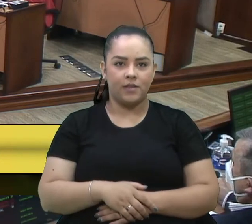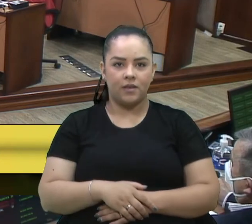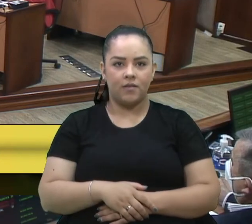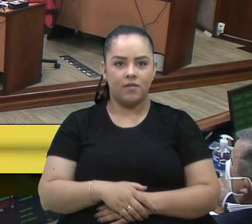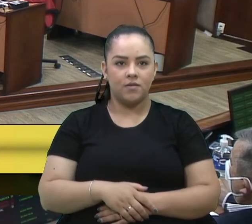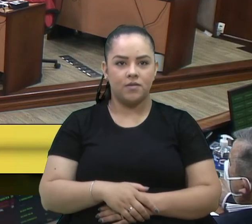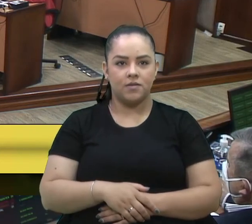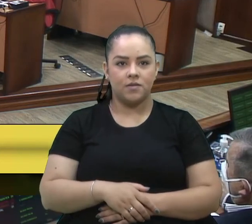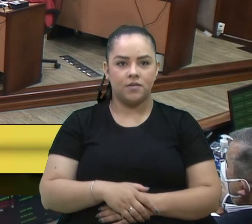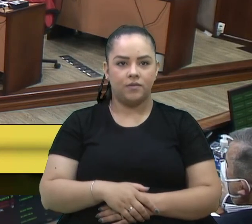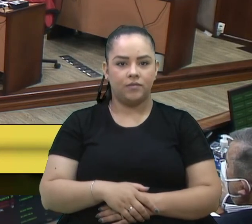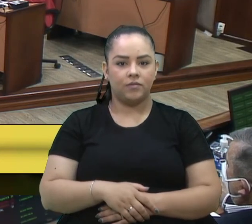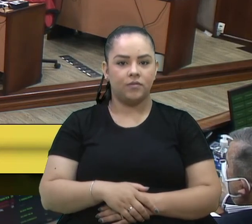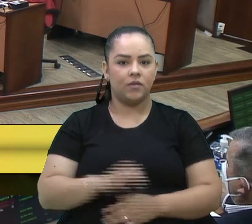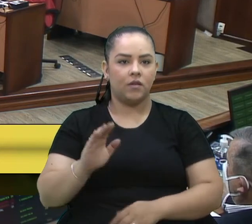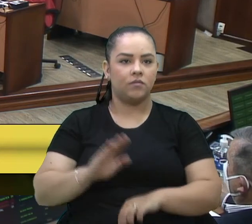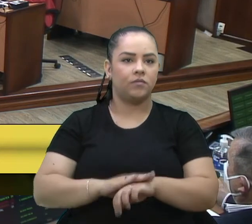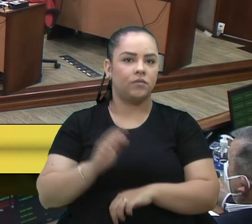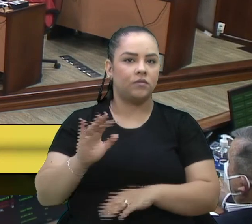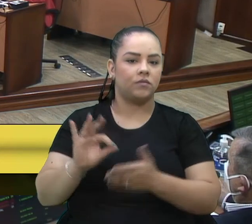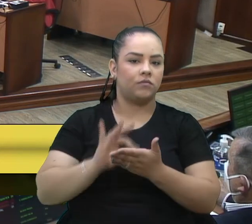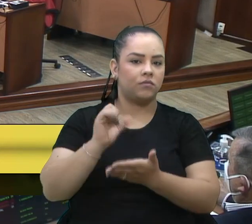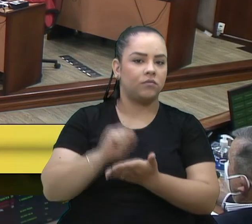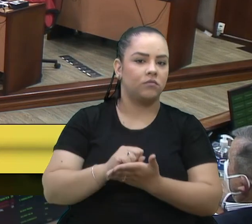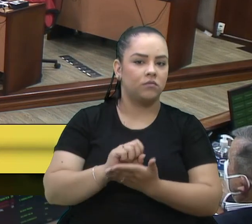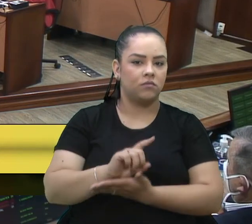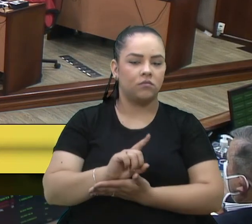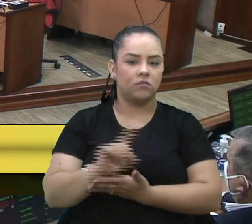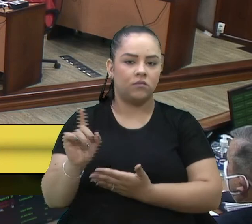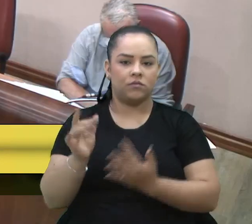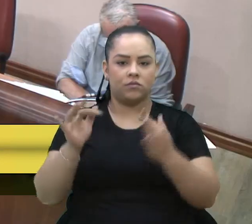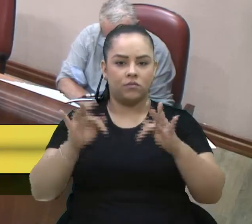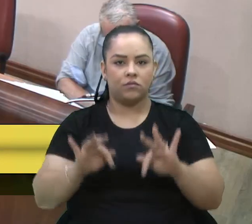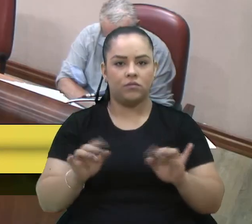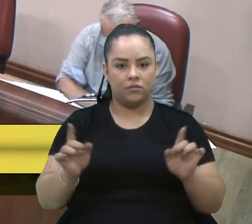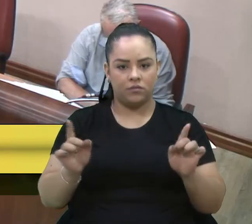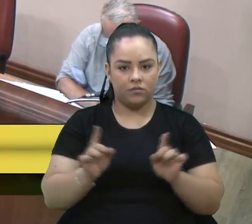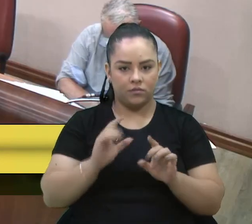Mais alguma inscrição? Enceradas as pequenas comunicações.